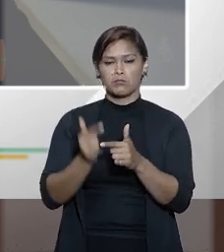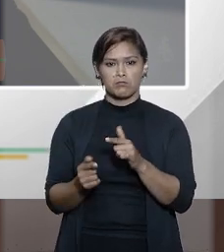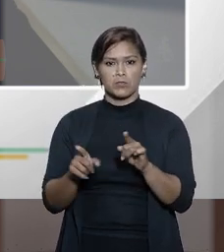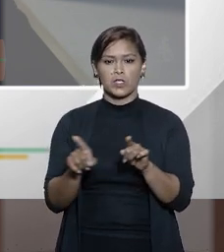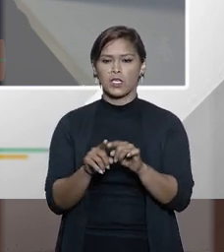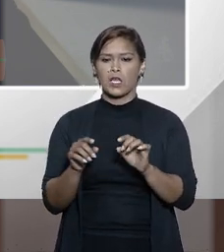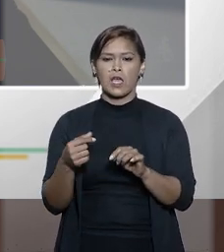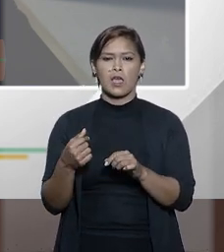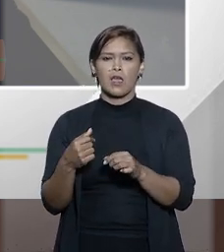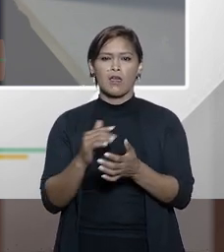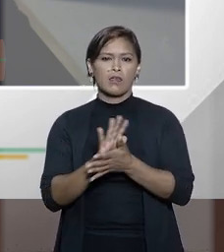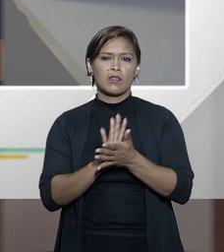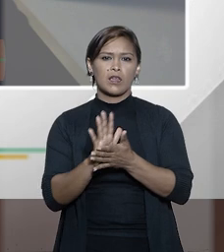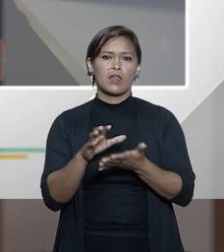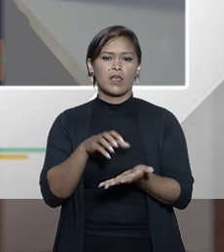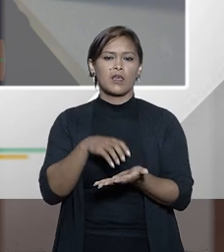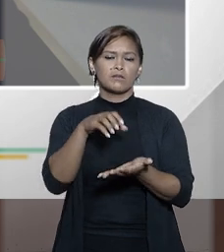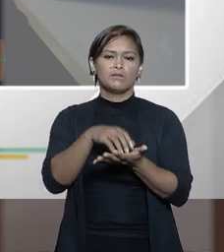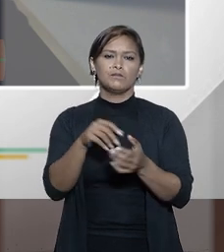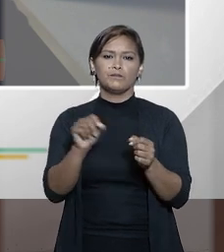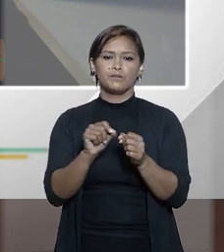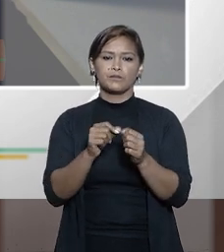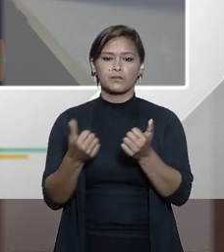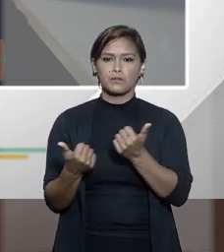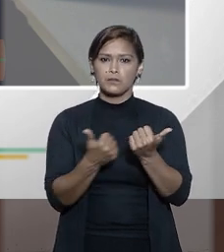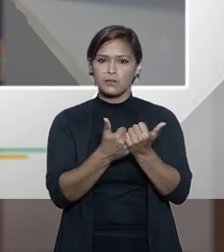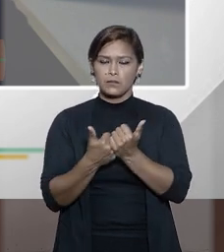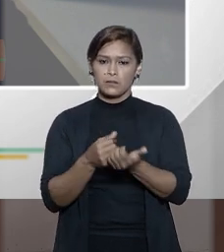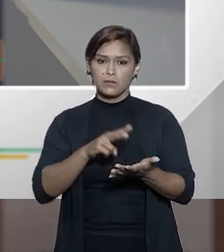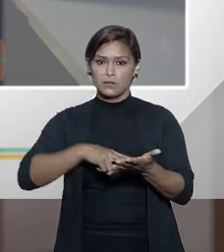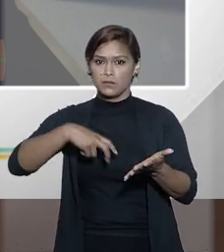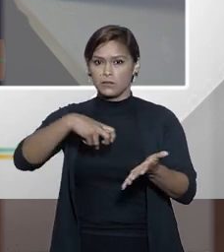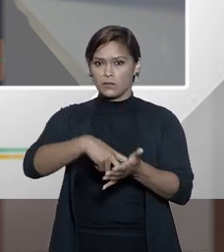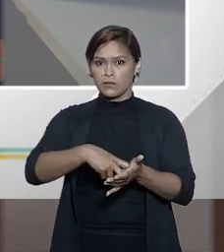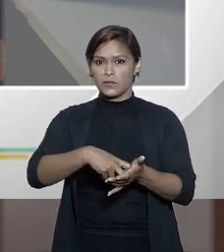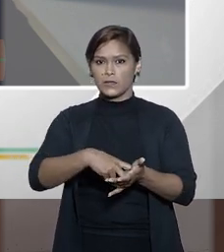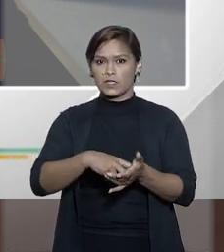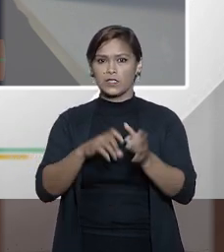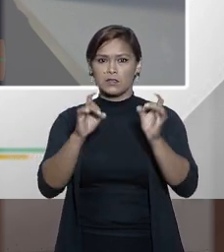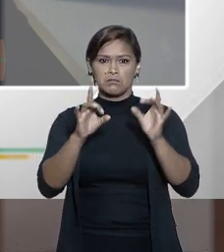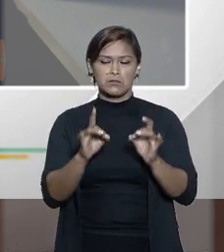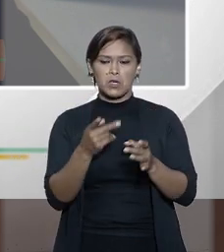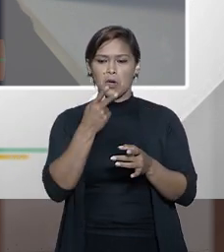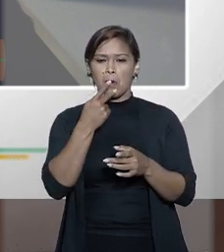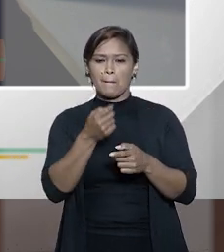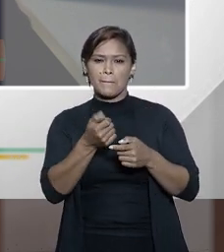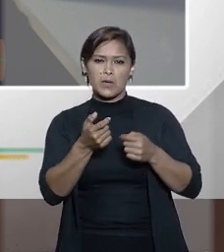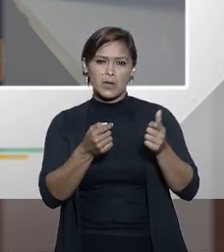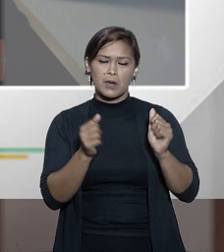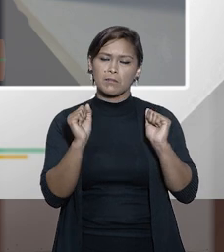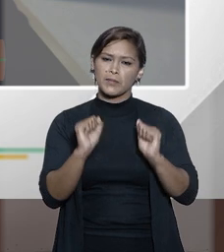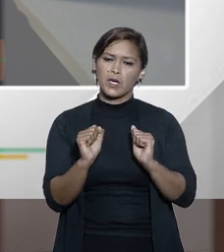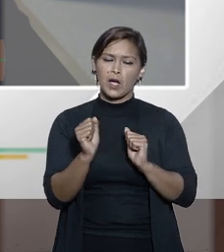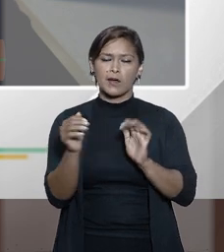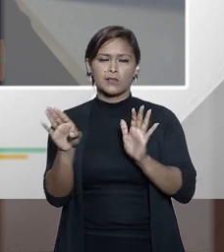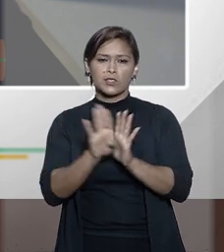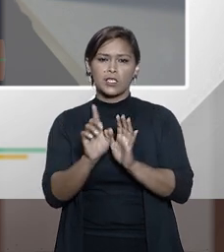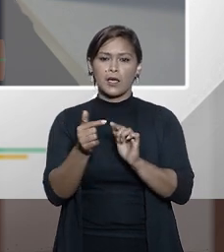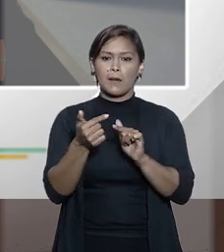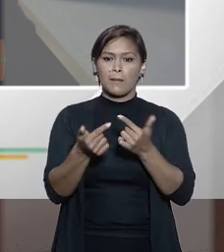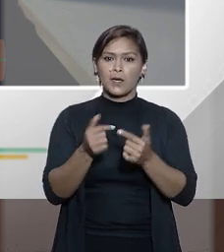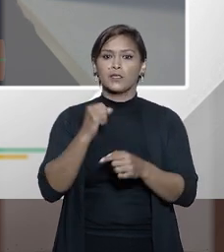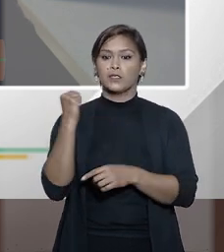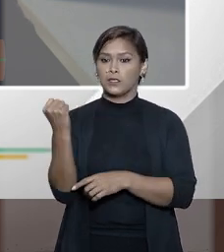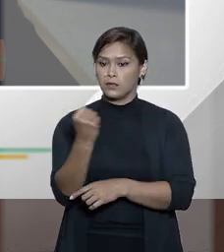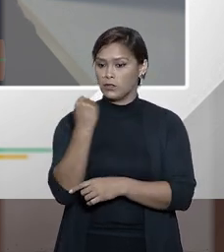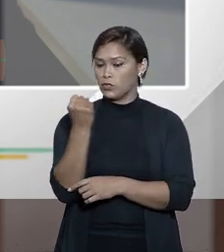ninguém se ocupa com cooperação em matéria penal com cachúnculas pode chegar um pedido ou outro mas